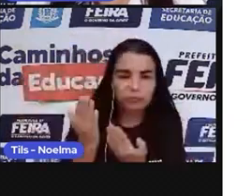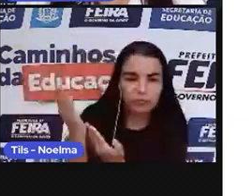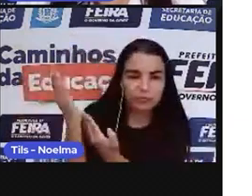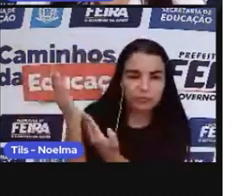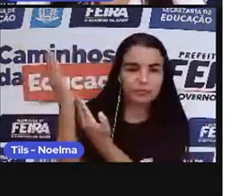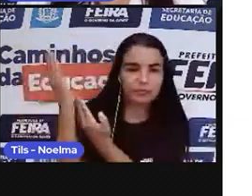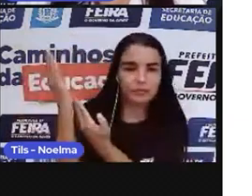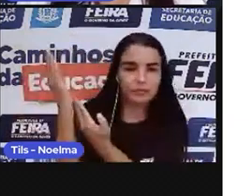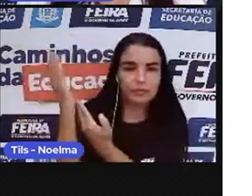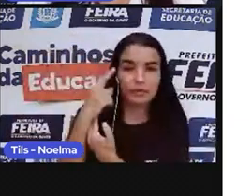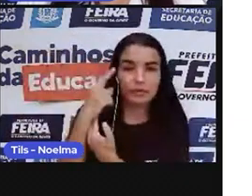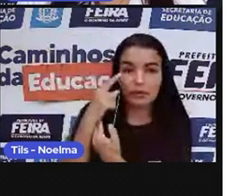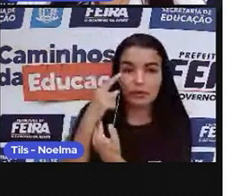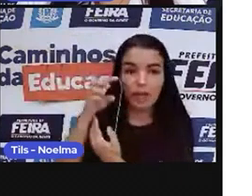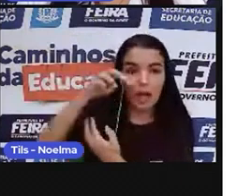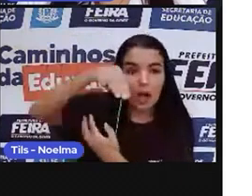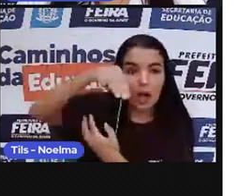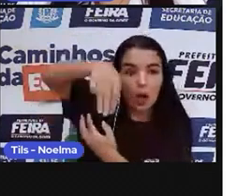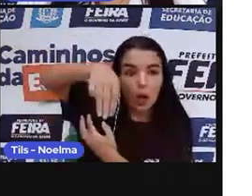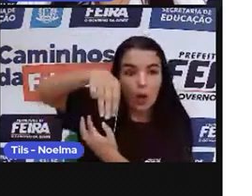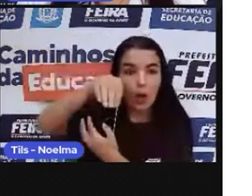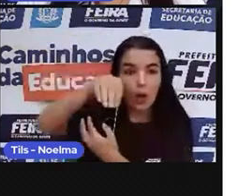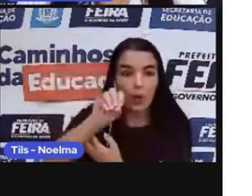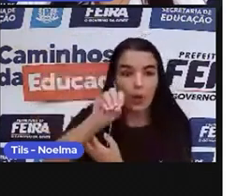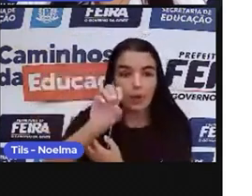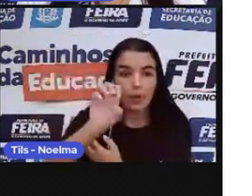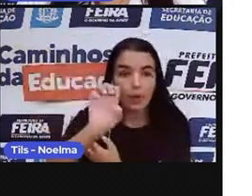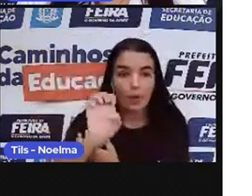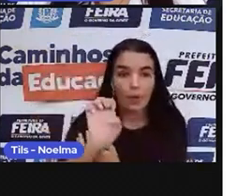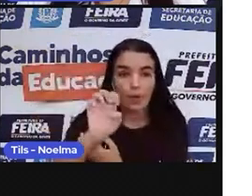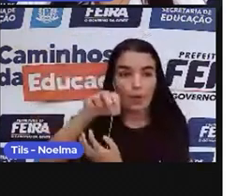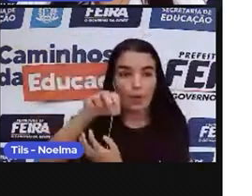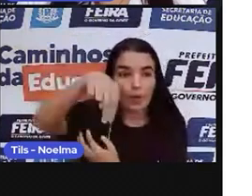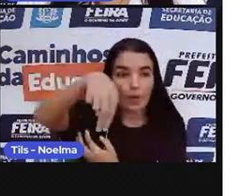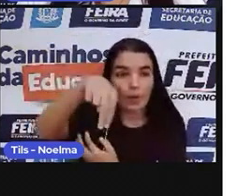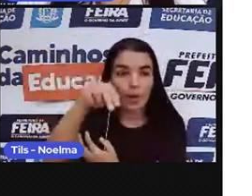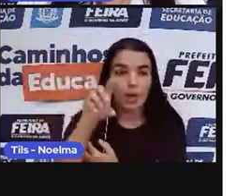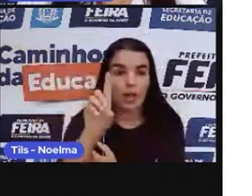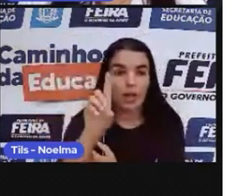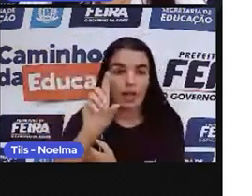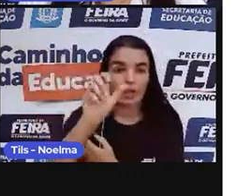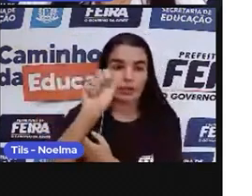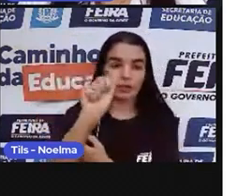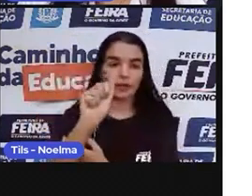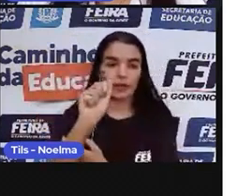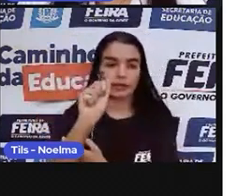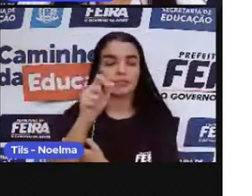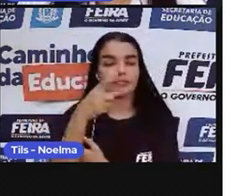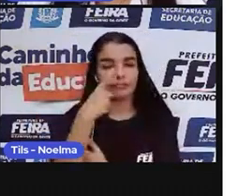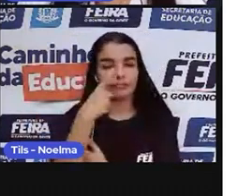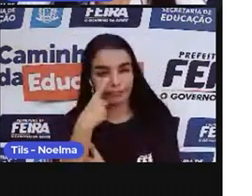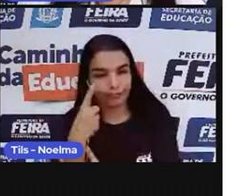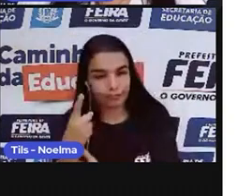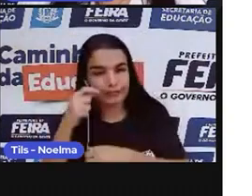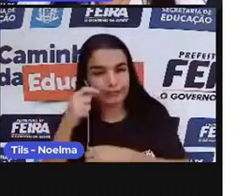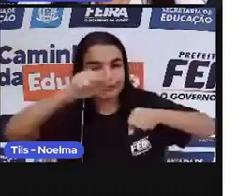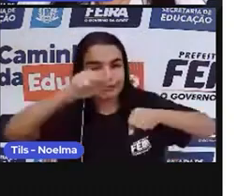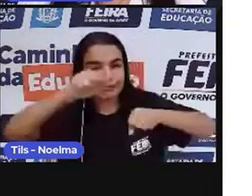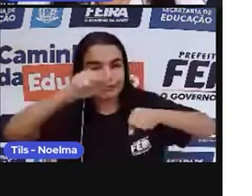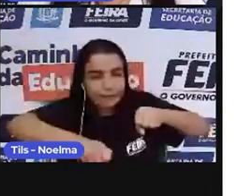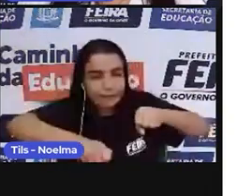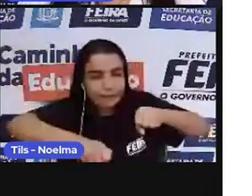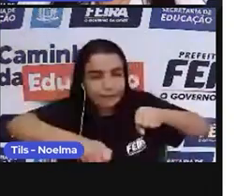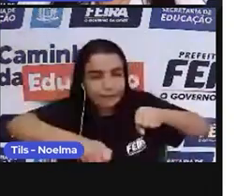Isso aqui é uma moenda, né? E aí nós temos já alguns escravos aqui moendo essa cana de açúcar.